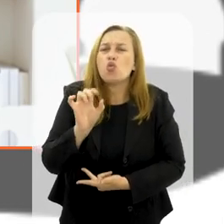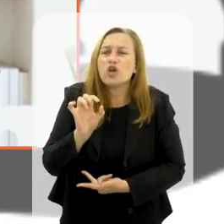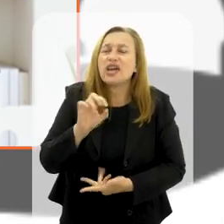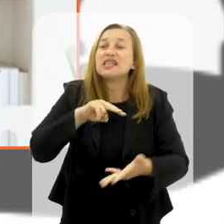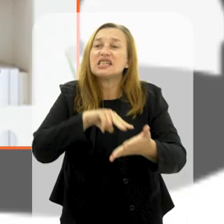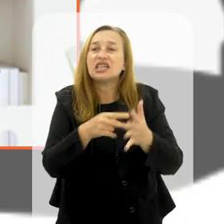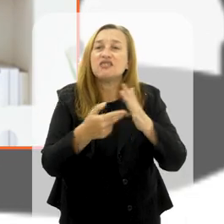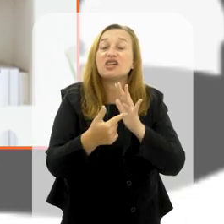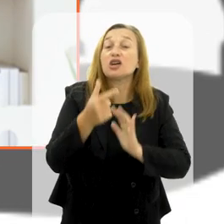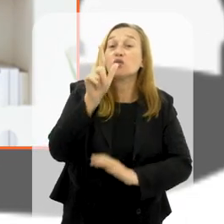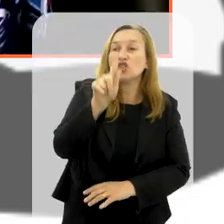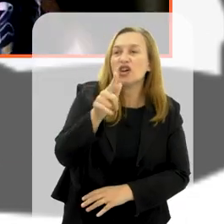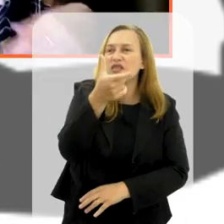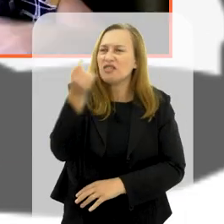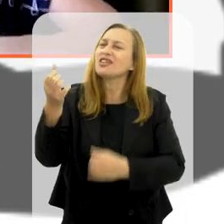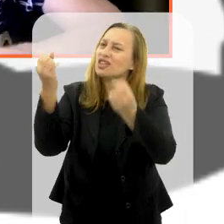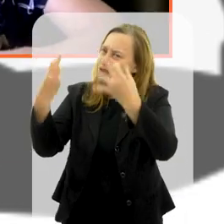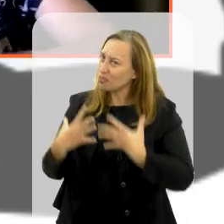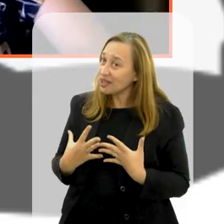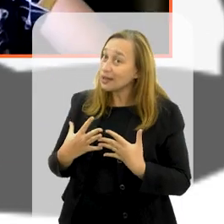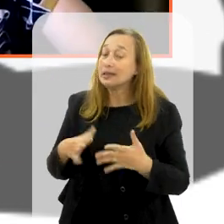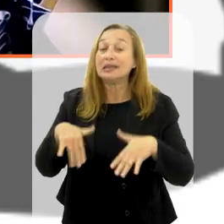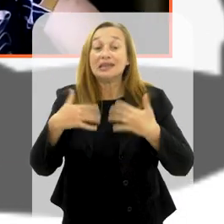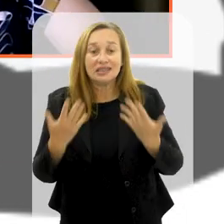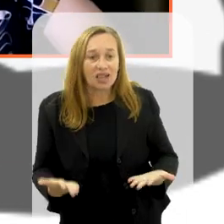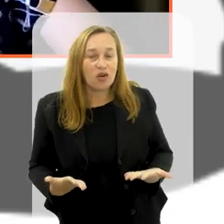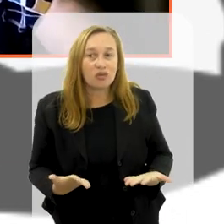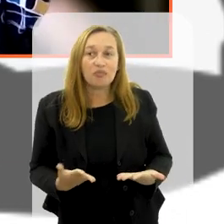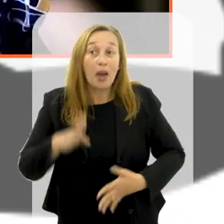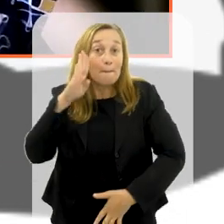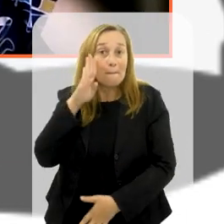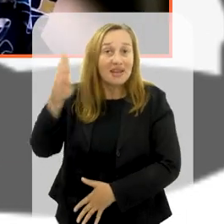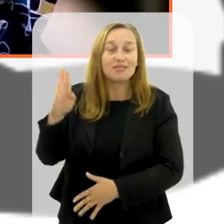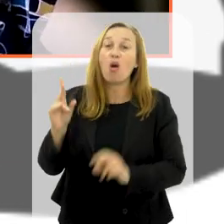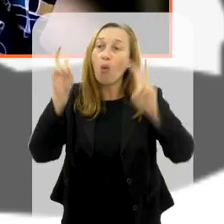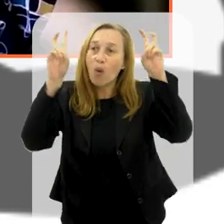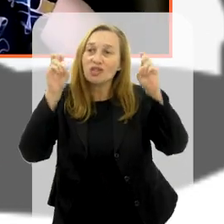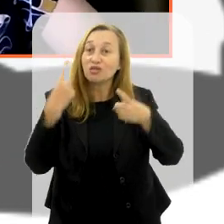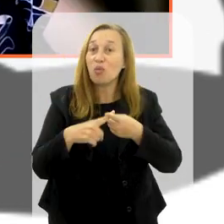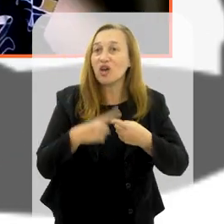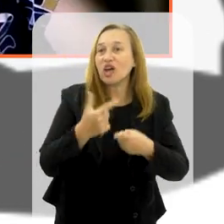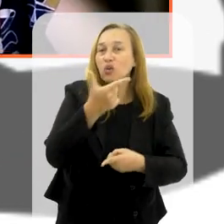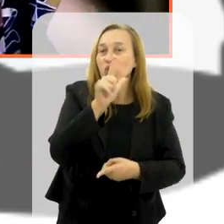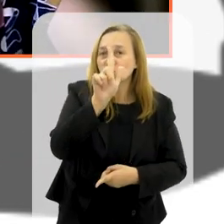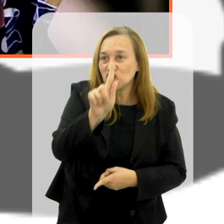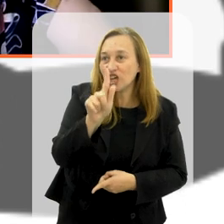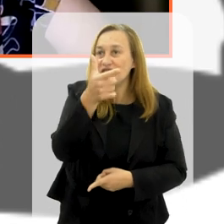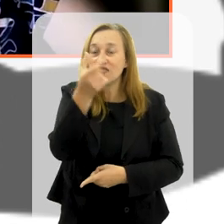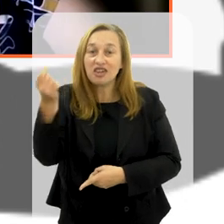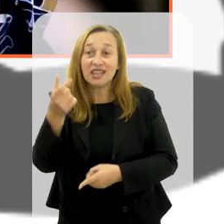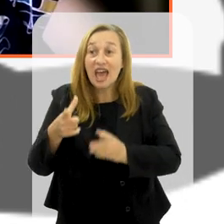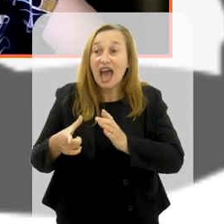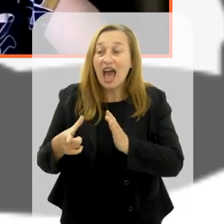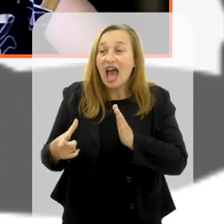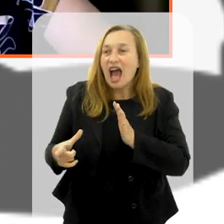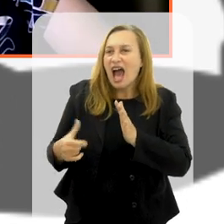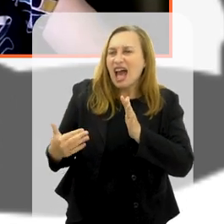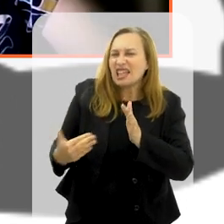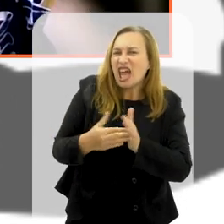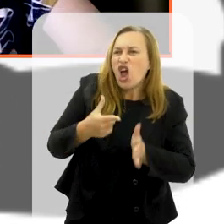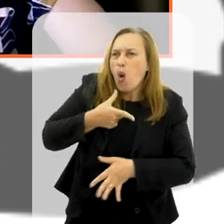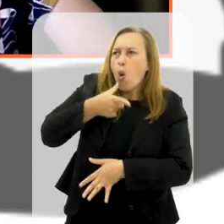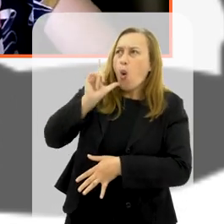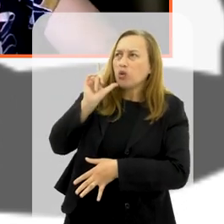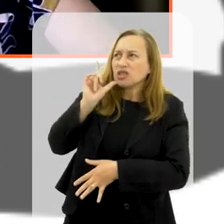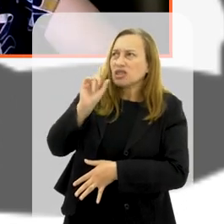G20. Você explica para a gente? Pois é, essa acho que é a principal questão, porque o G20 de fato até ontem não era conhecido aqui